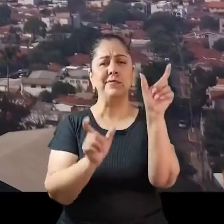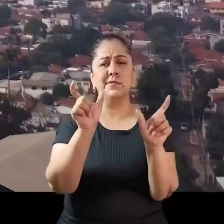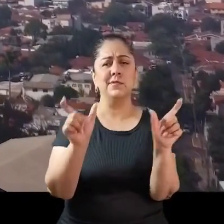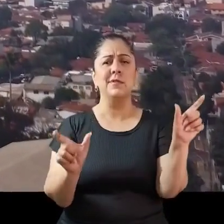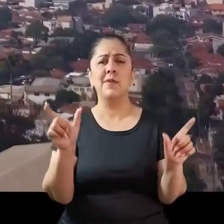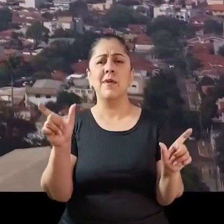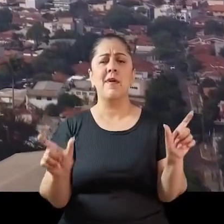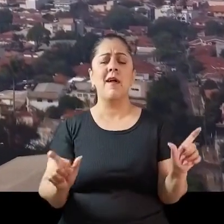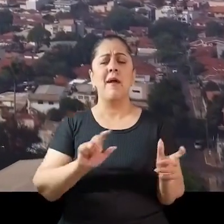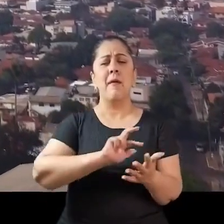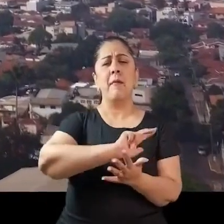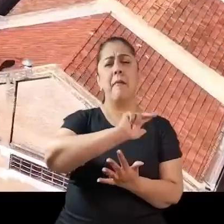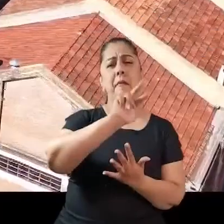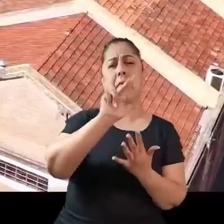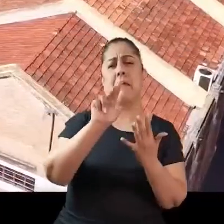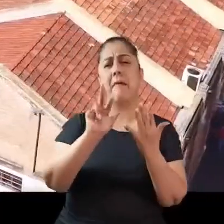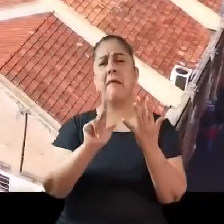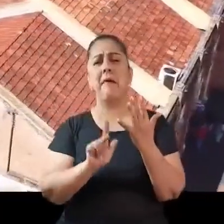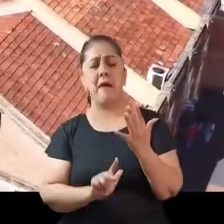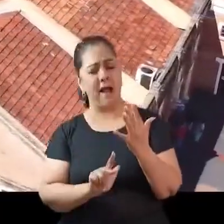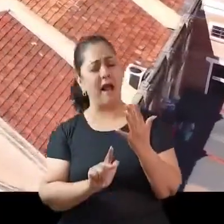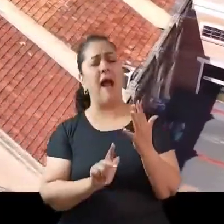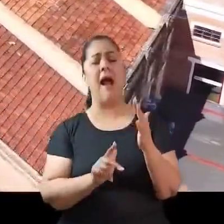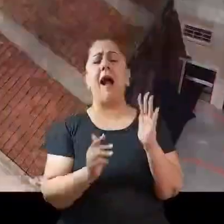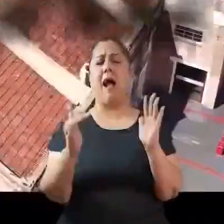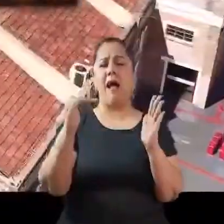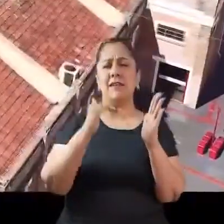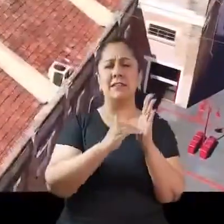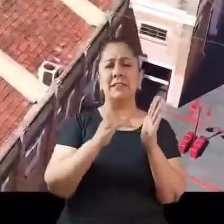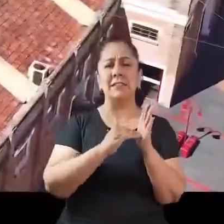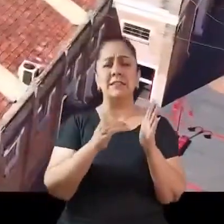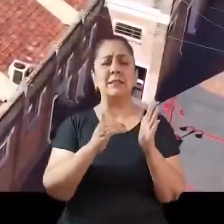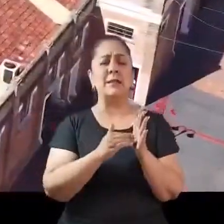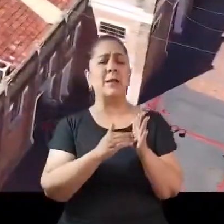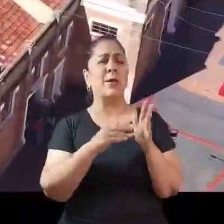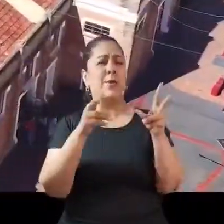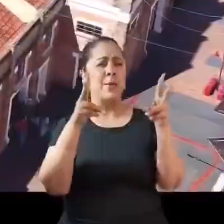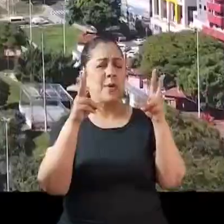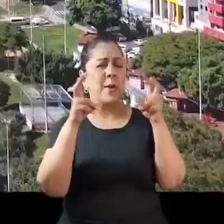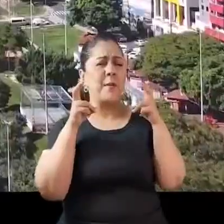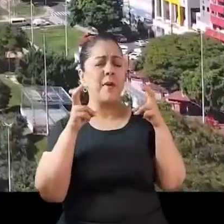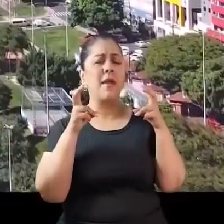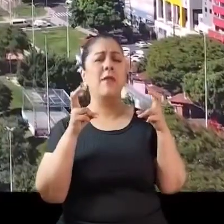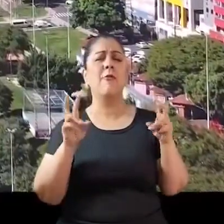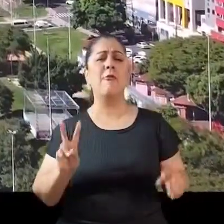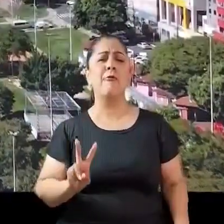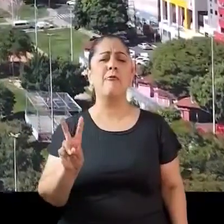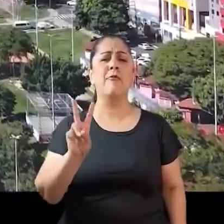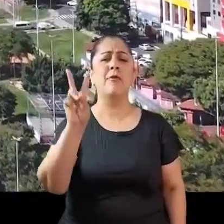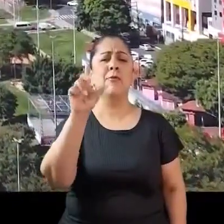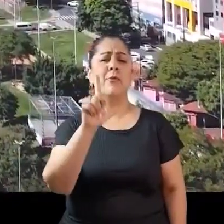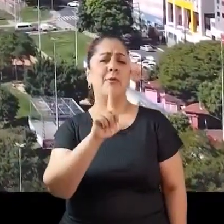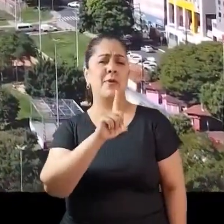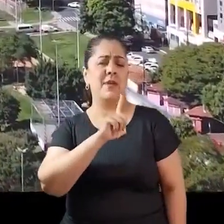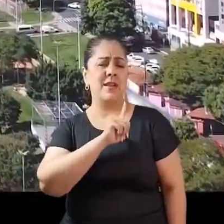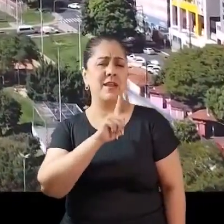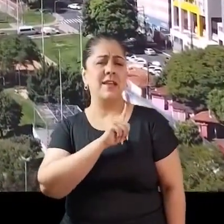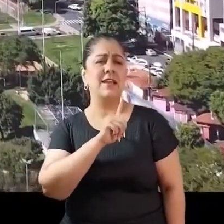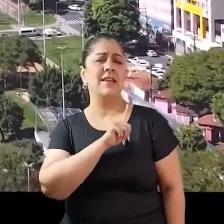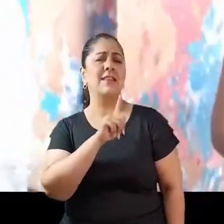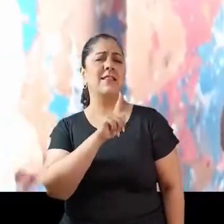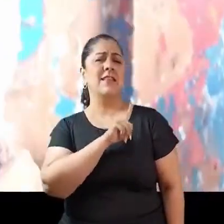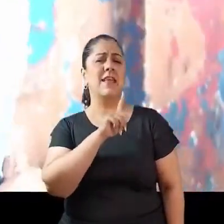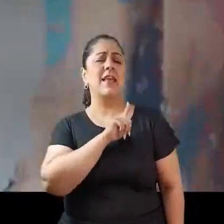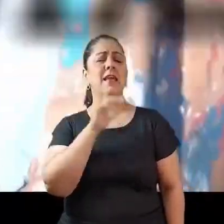manifestar de várias maneiras, desde a apreciação pela rica diversidade cultural e pelas belezas naturais do